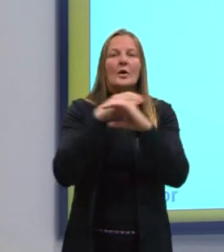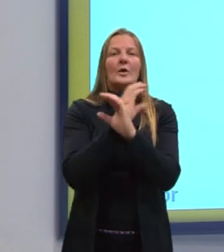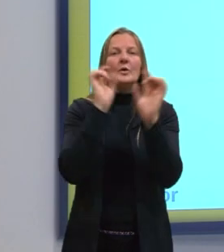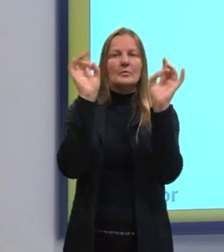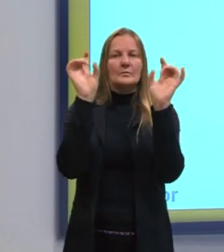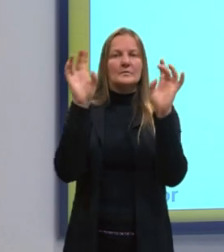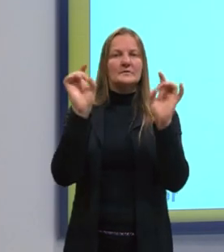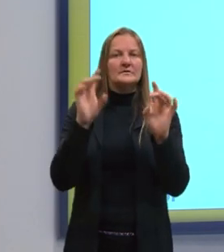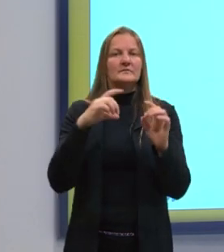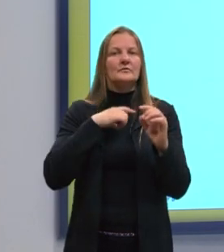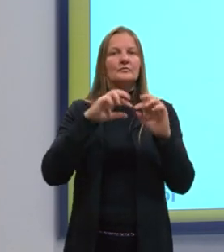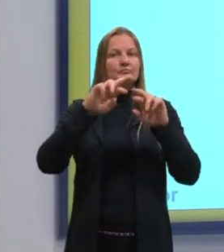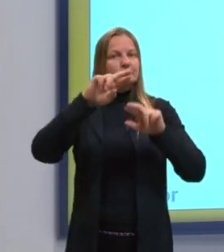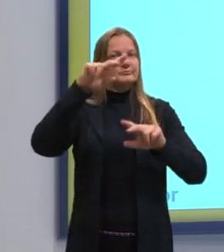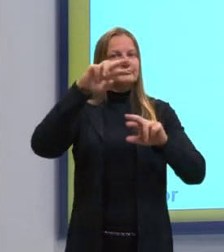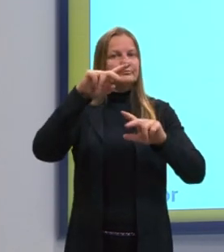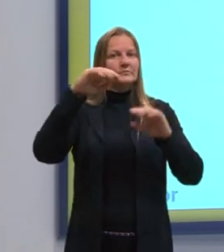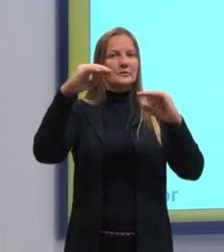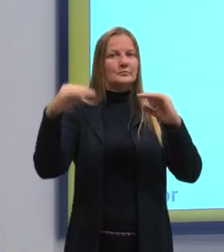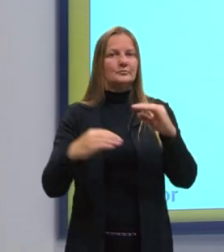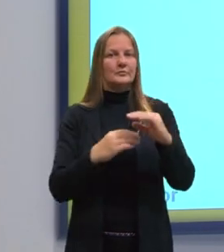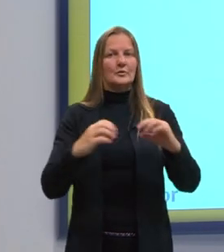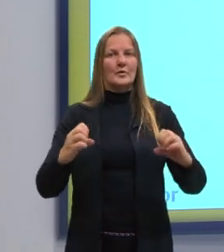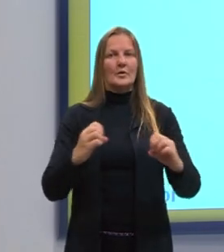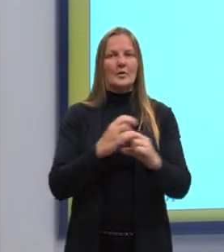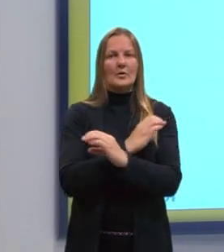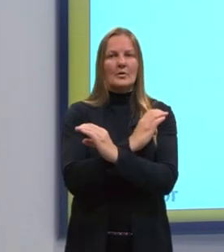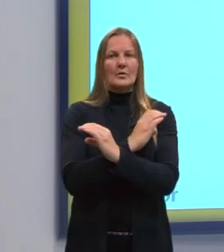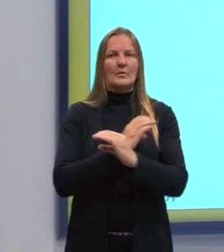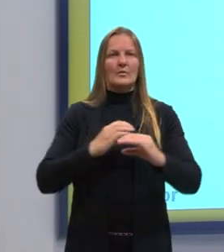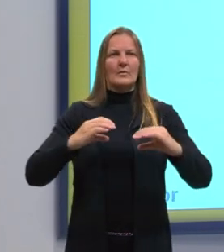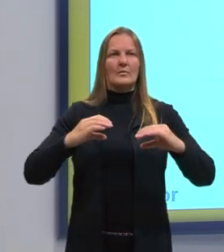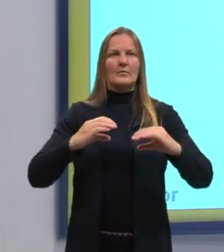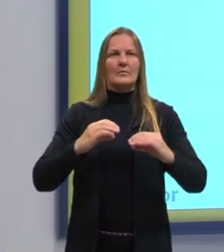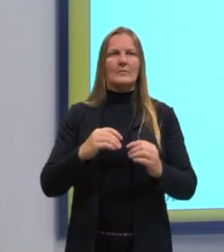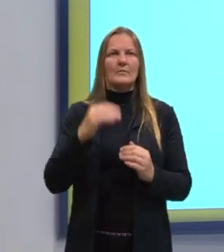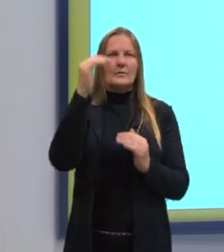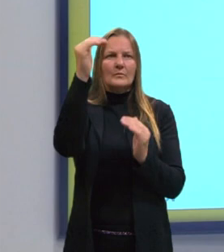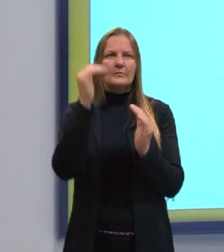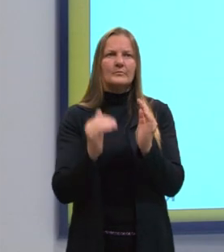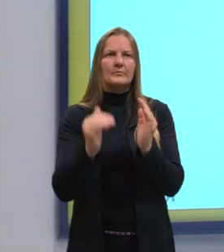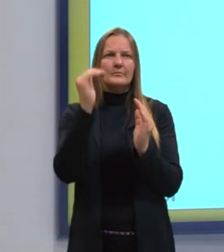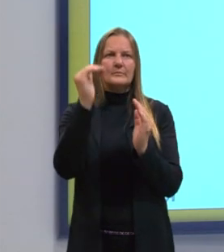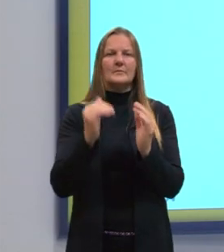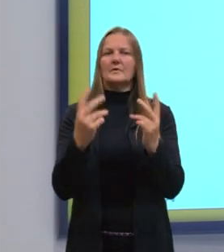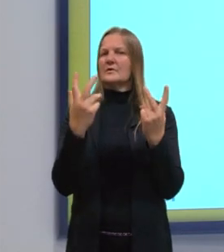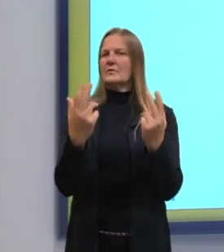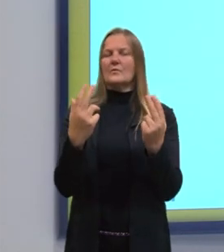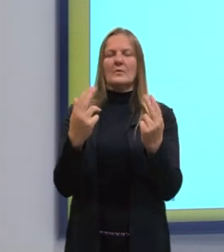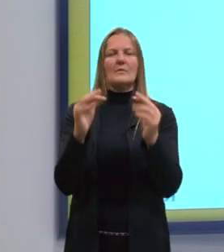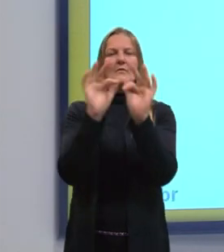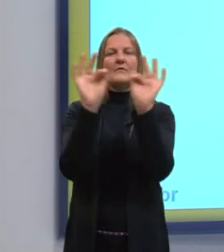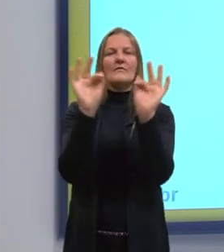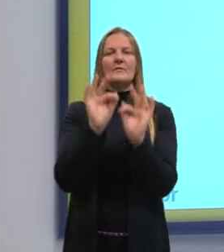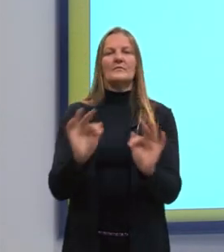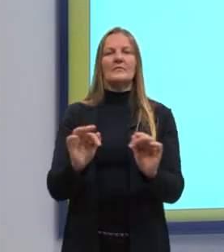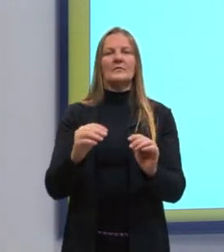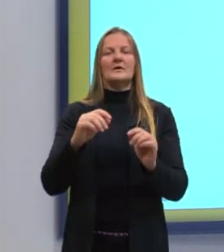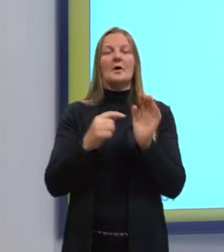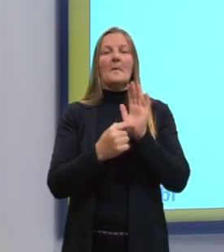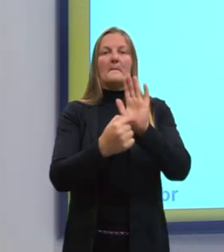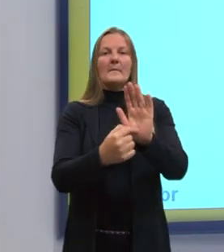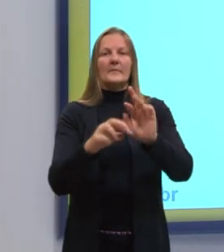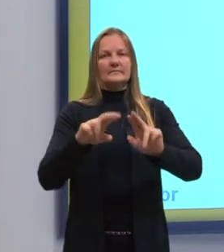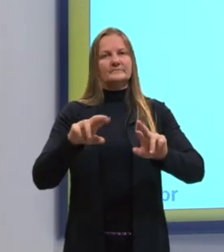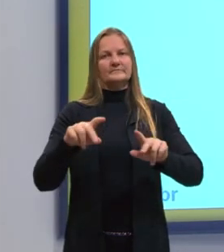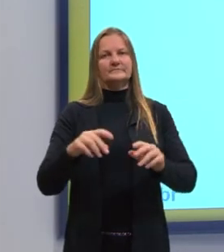Que são coisas diferentes. E aqui o calor, tá? Mas é a mesma fórmula, ela só está apresentada de uma forma